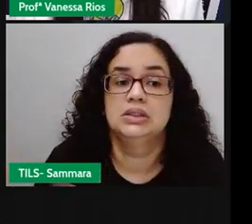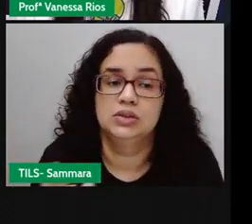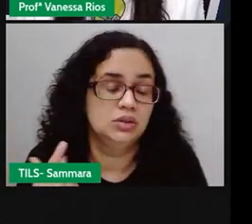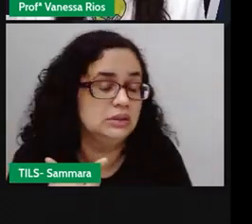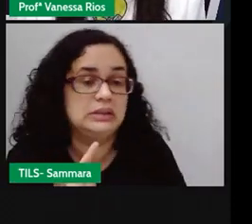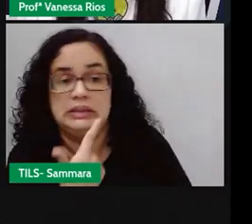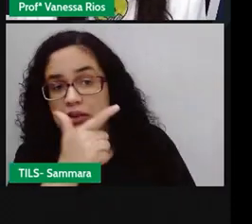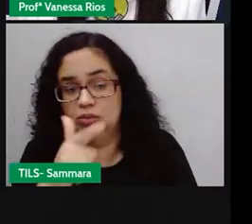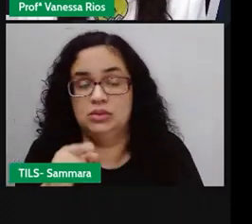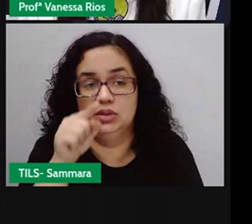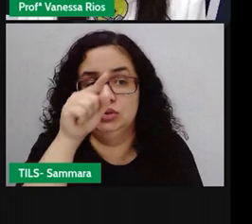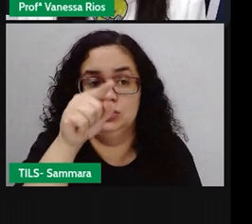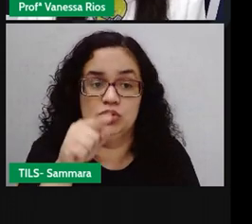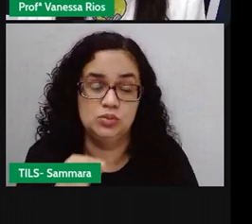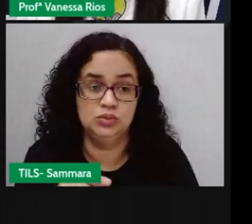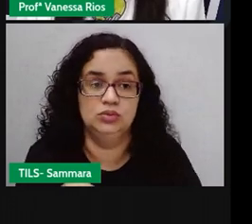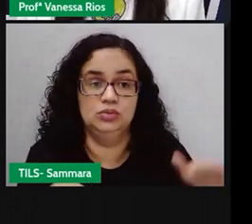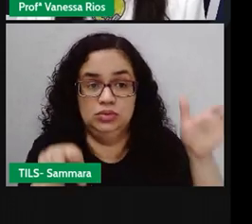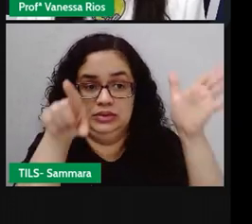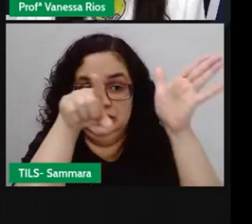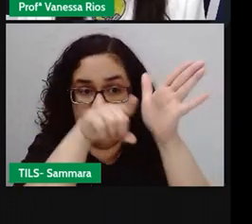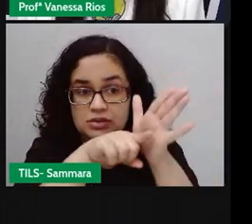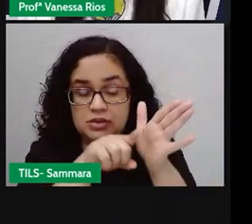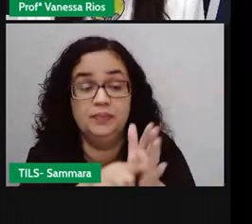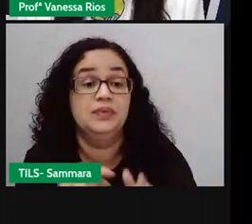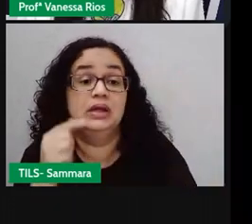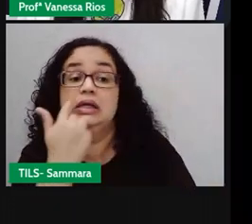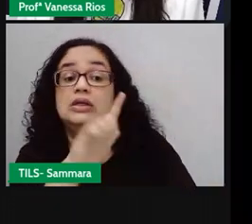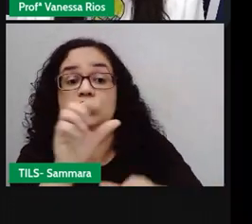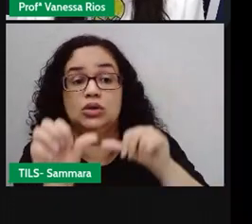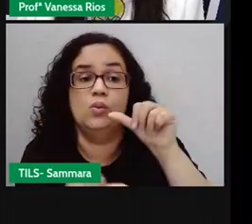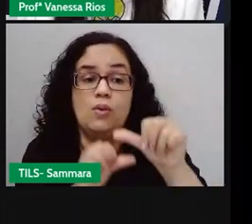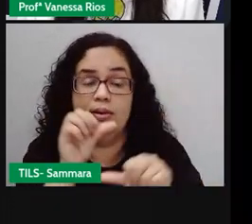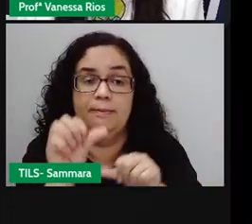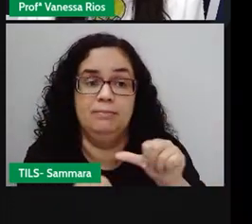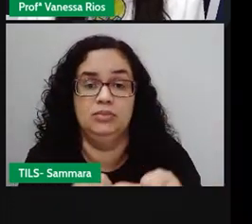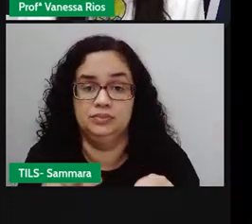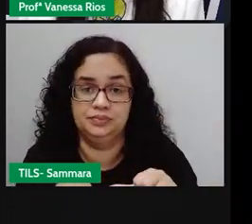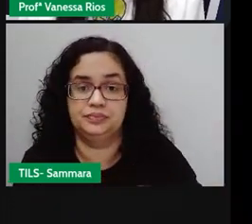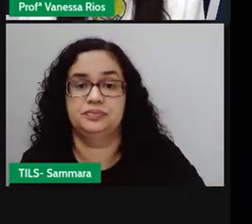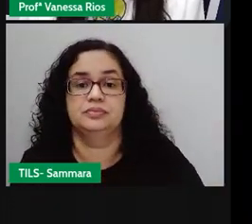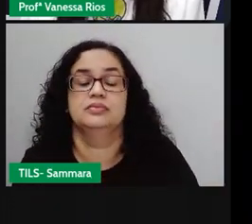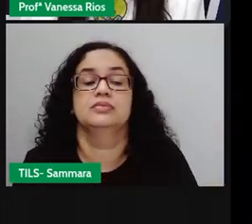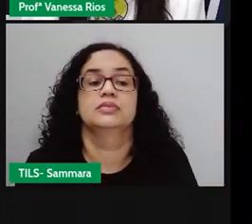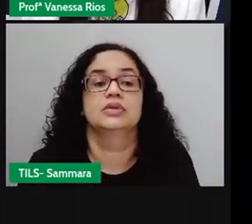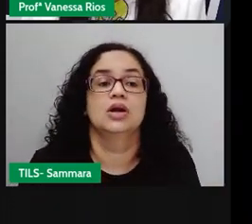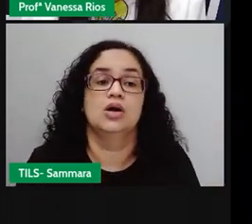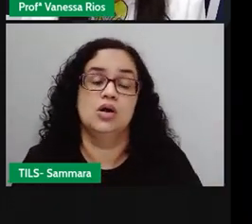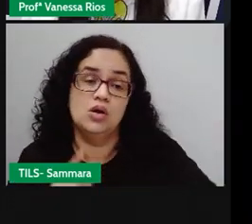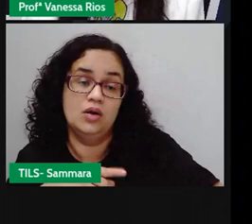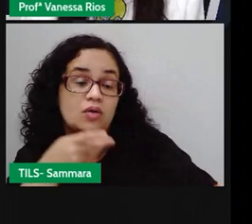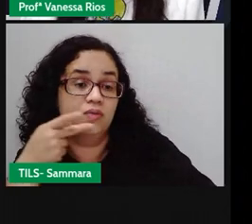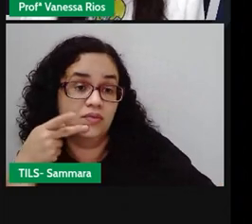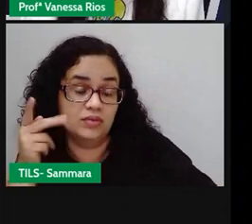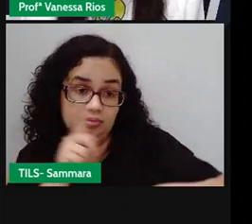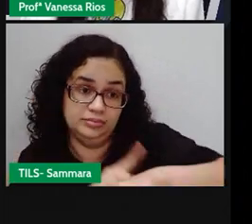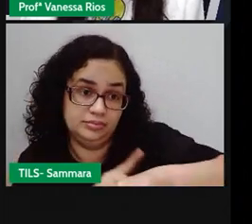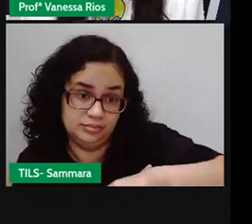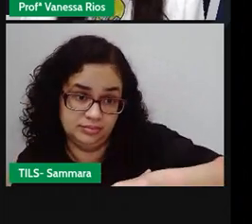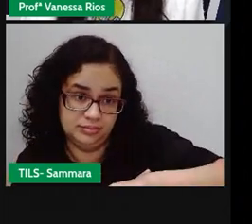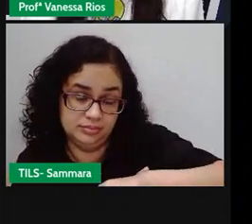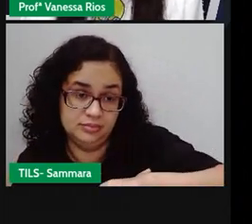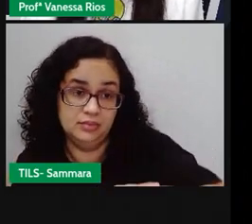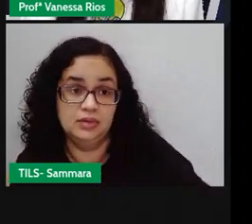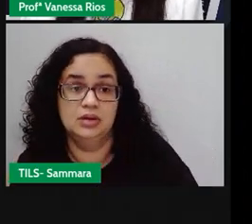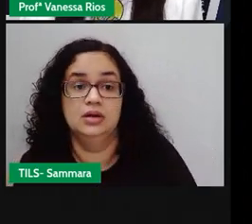pontos, não tem o travessão, não tem a mudança para uma outra linha, para quando chega a hora da fala. Porque ela